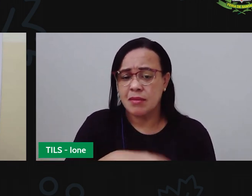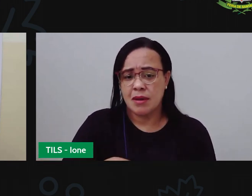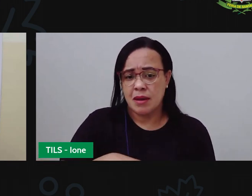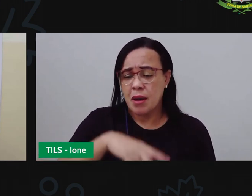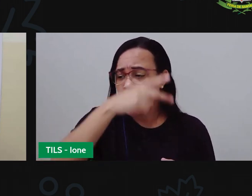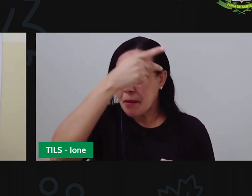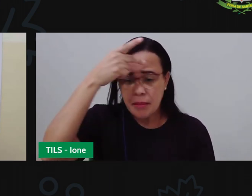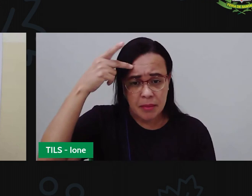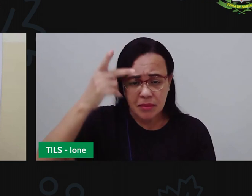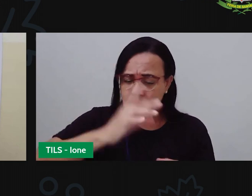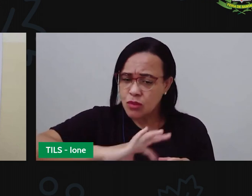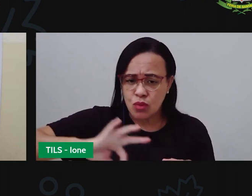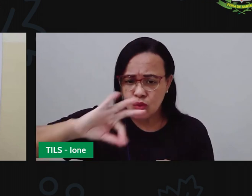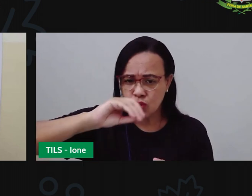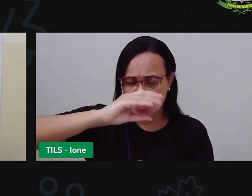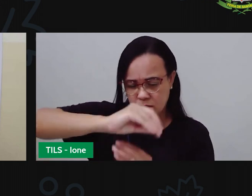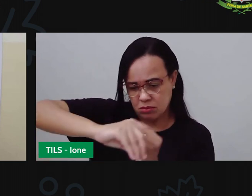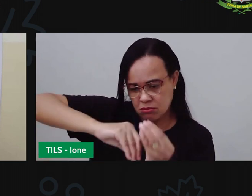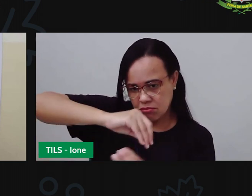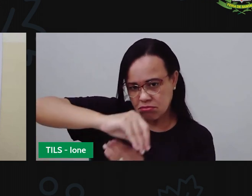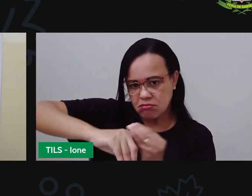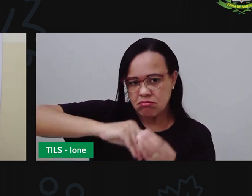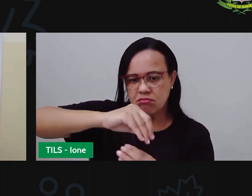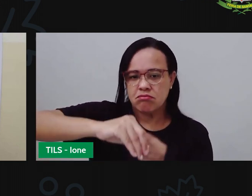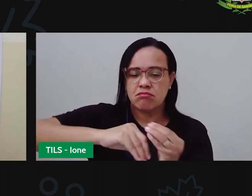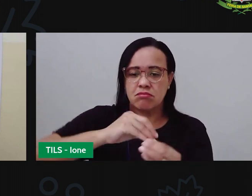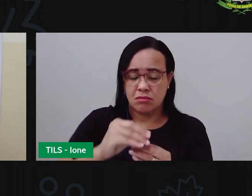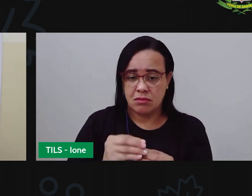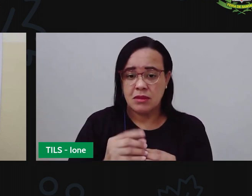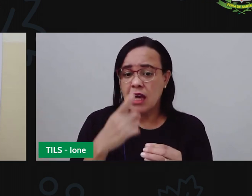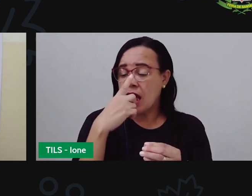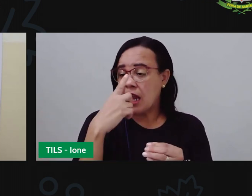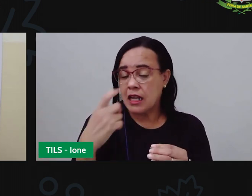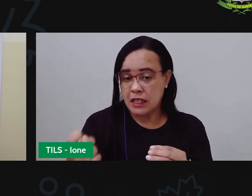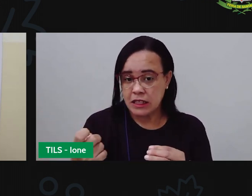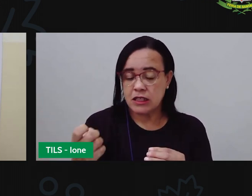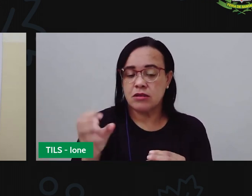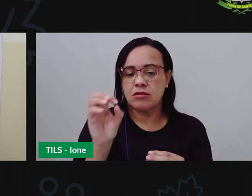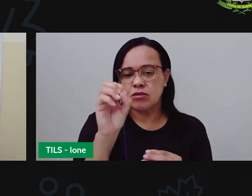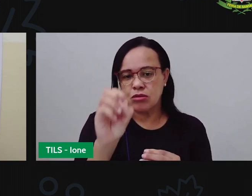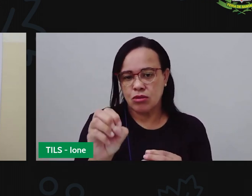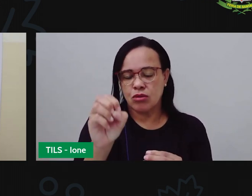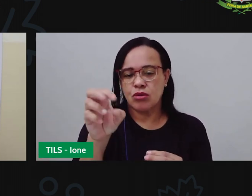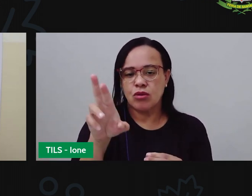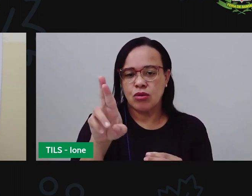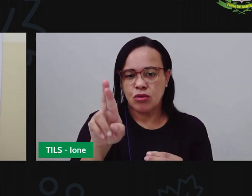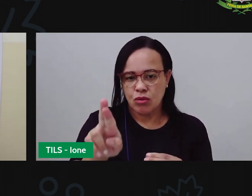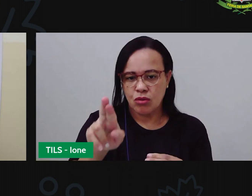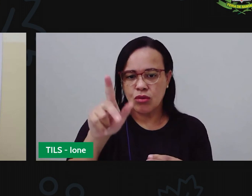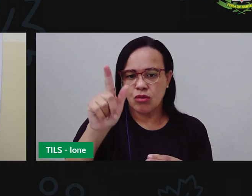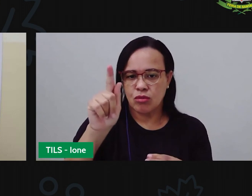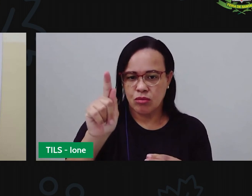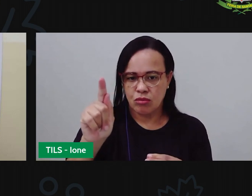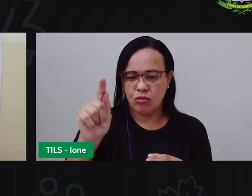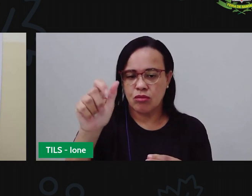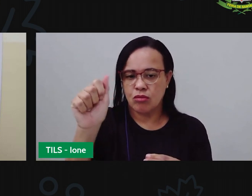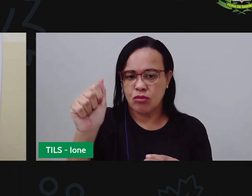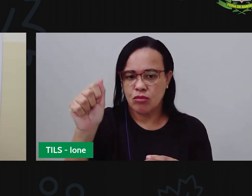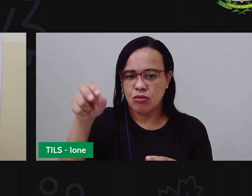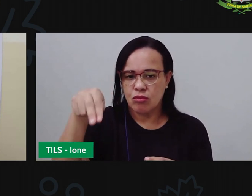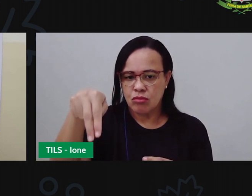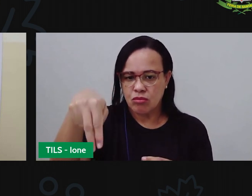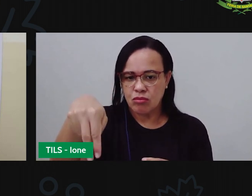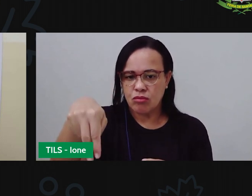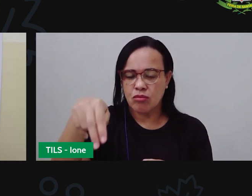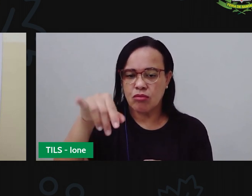Tudo isso é o que a gente vai chamar de lixo orgânico. Esse lixo orgânico, crianças,